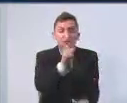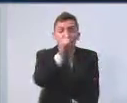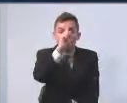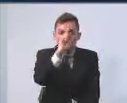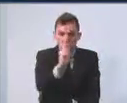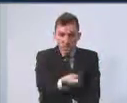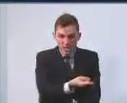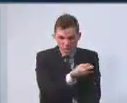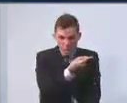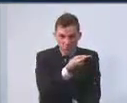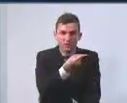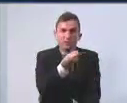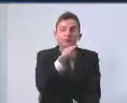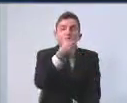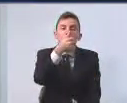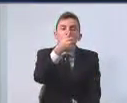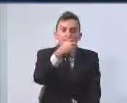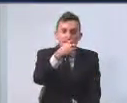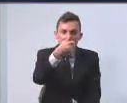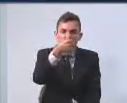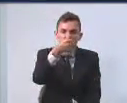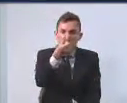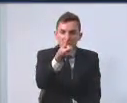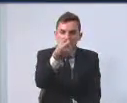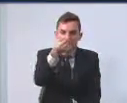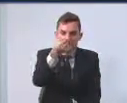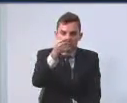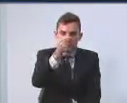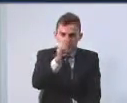167 mil e 700 reais.